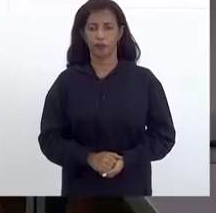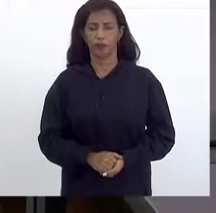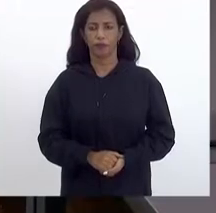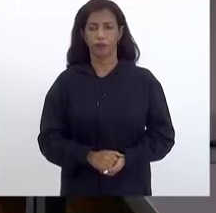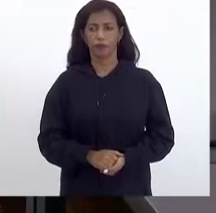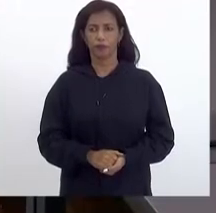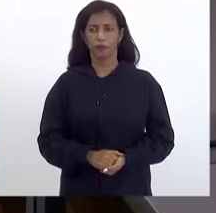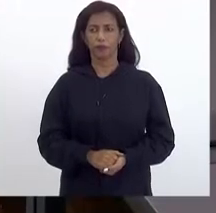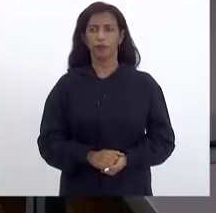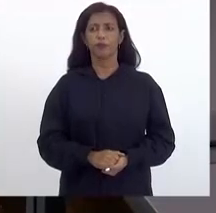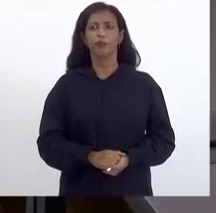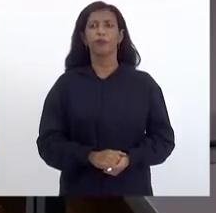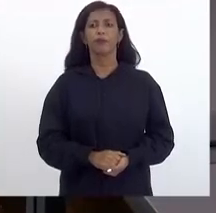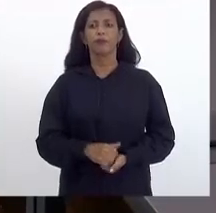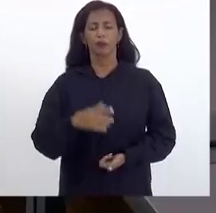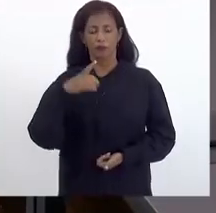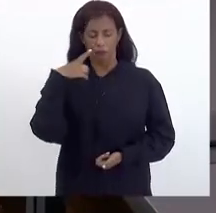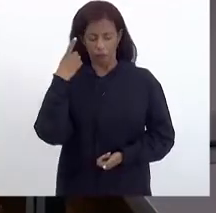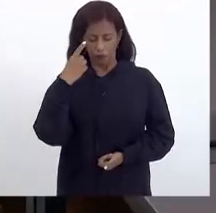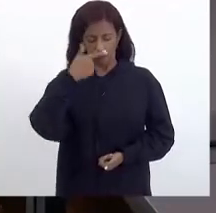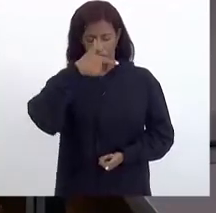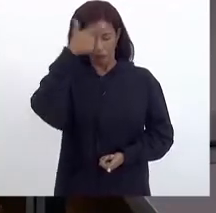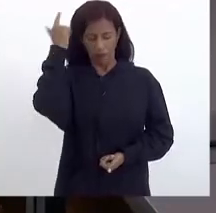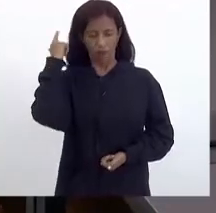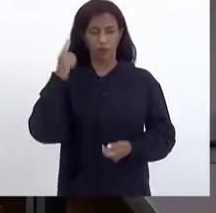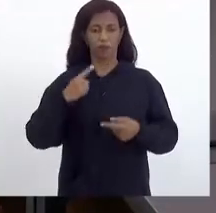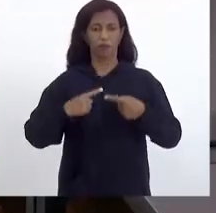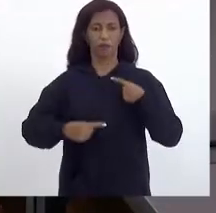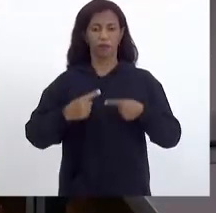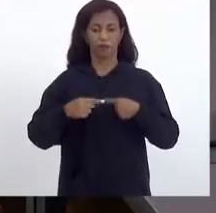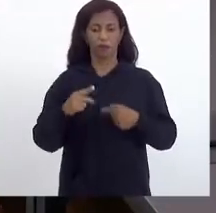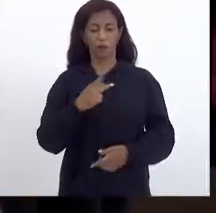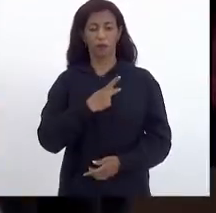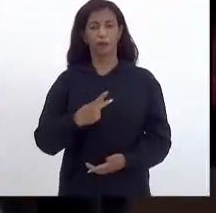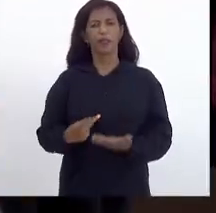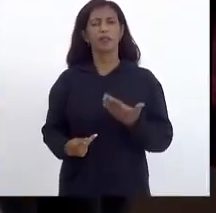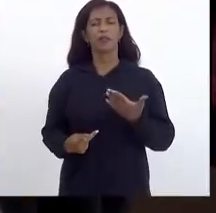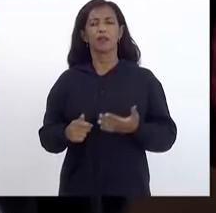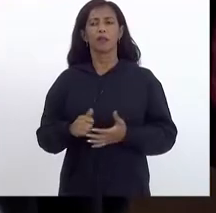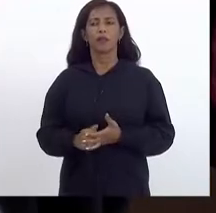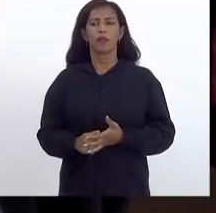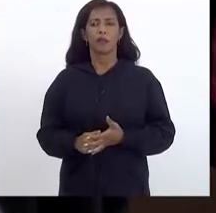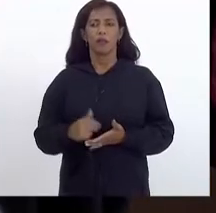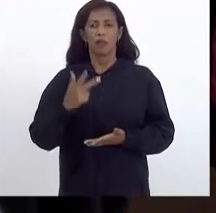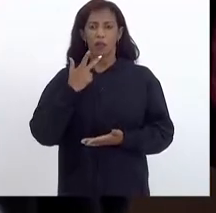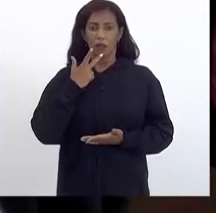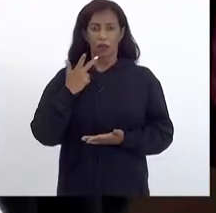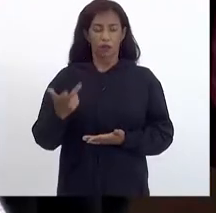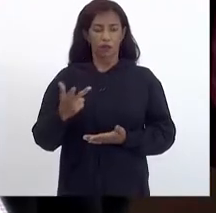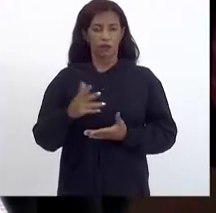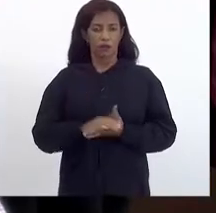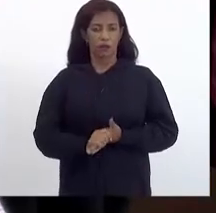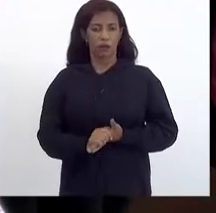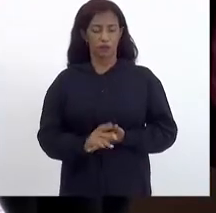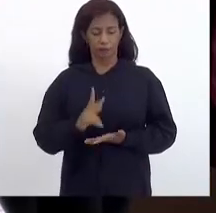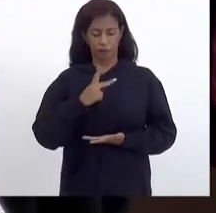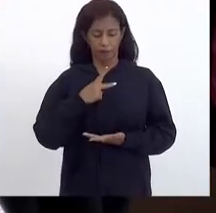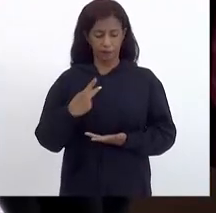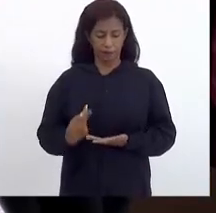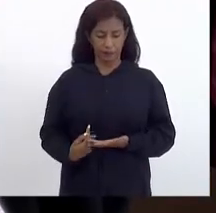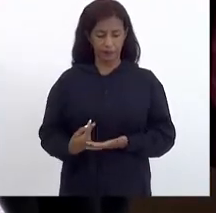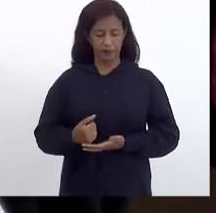Posso ir, presidente? Deputado Luiz Paulo, para discutir. Senhor presidente, eu dizia, deputado presidente,